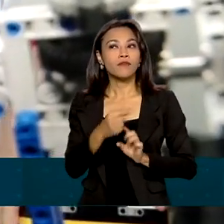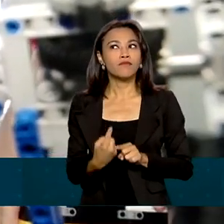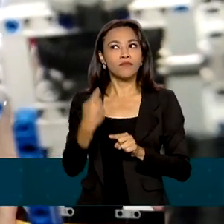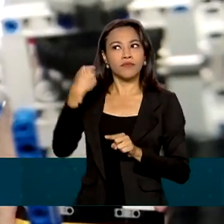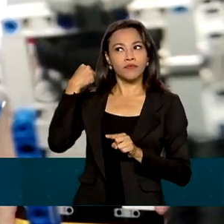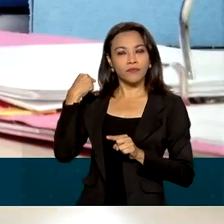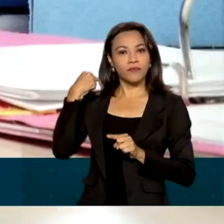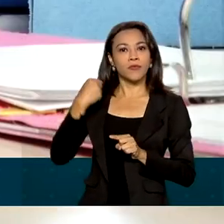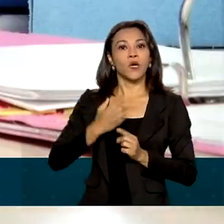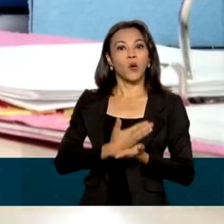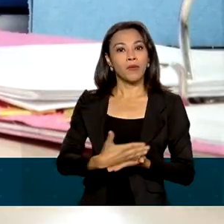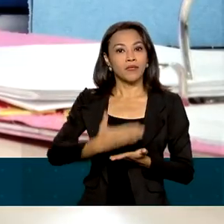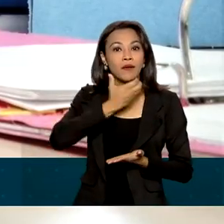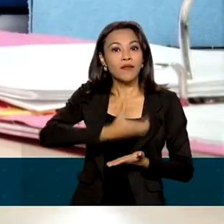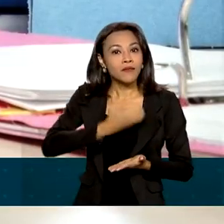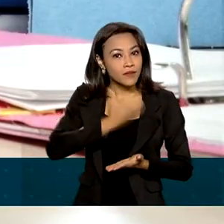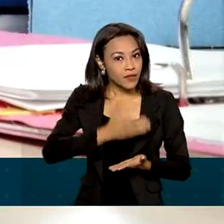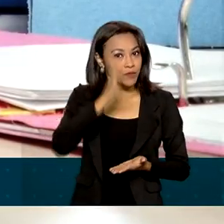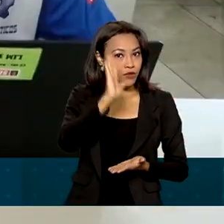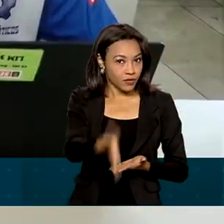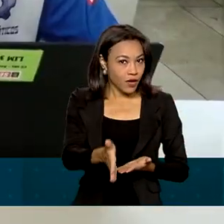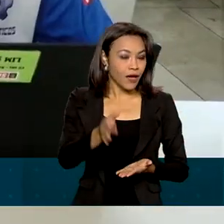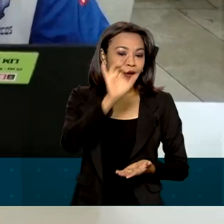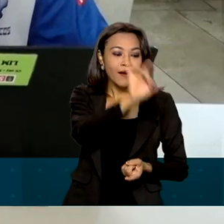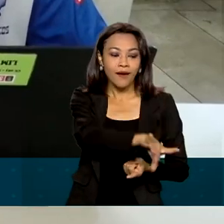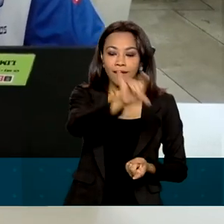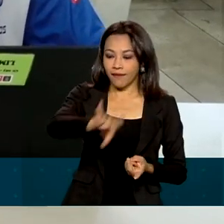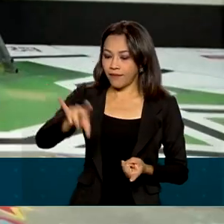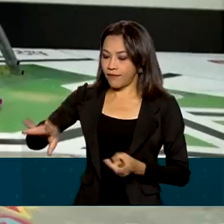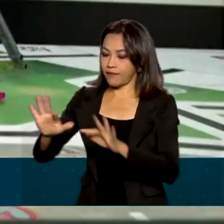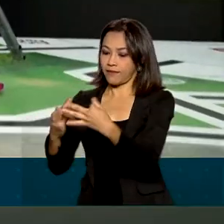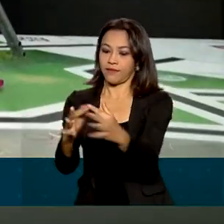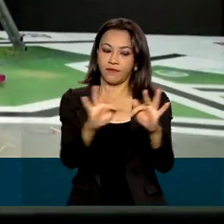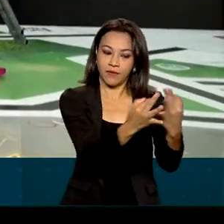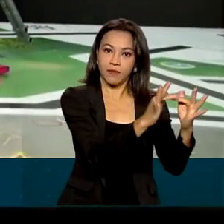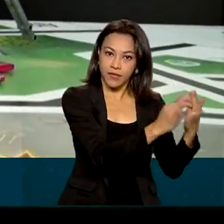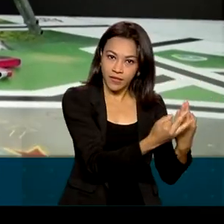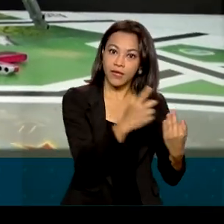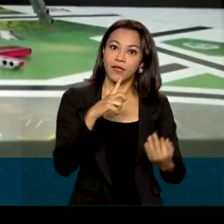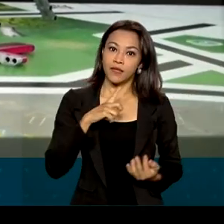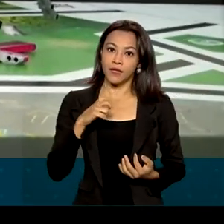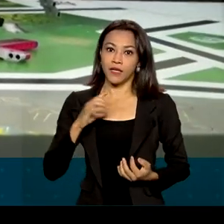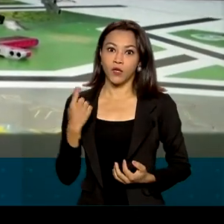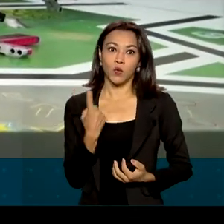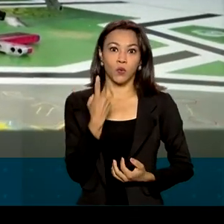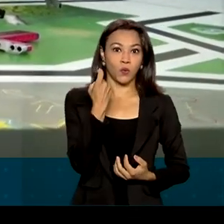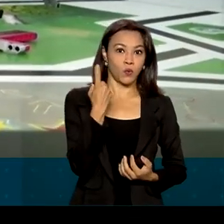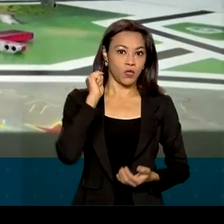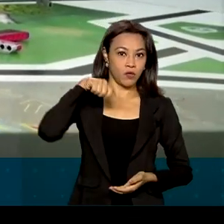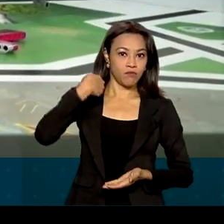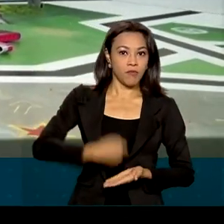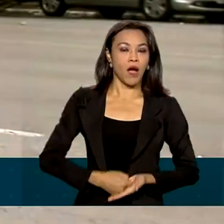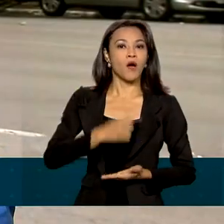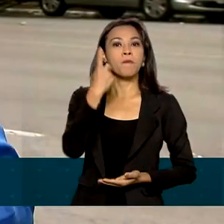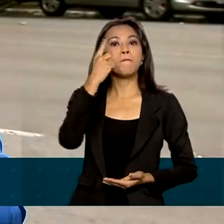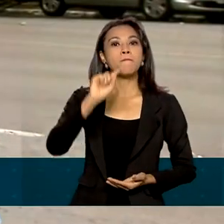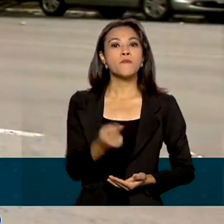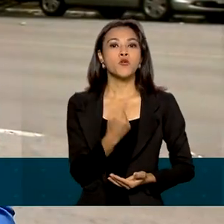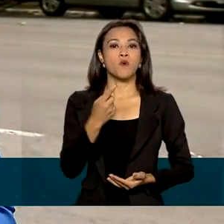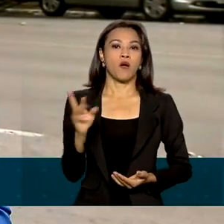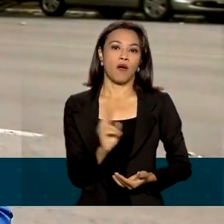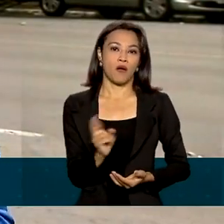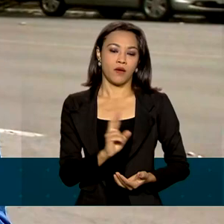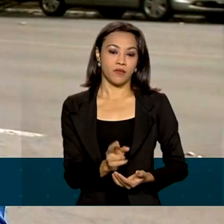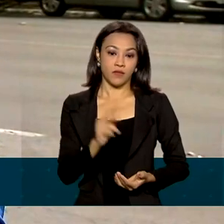dezembro passado. Além disso, cada família ainda ganha uma parcela única anual de R$ A